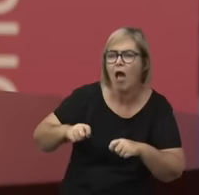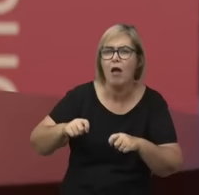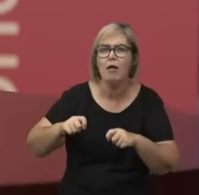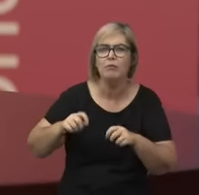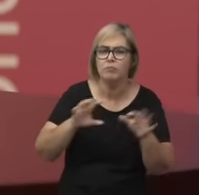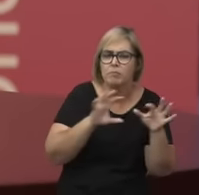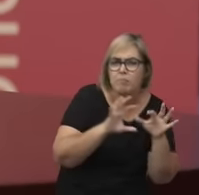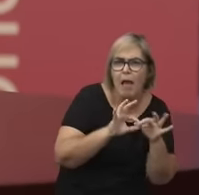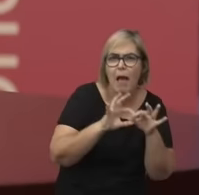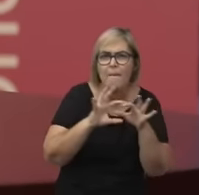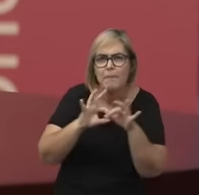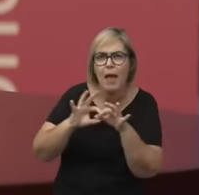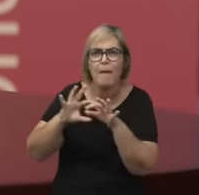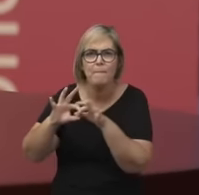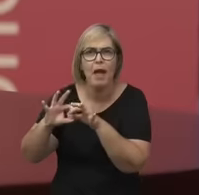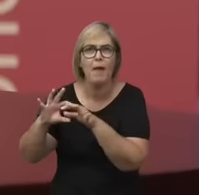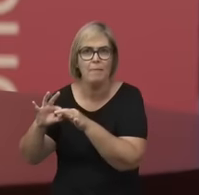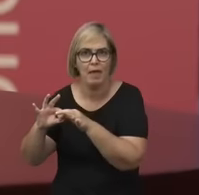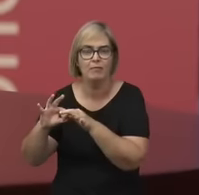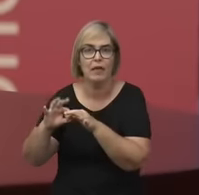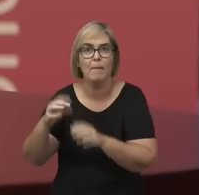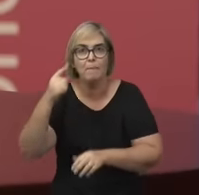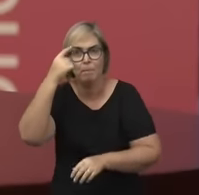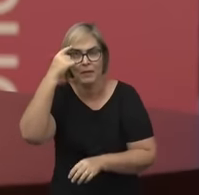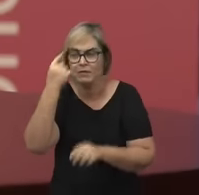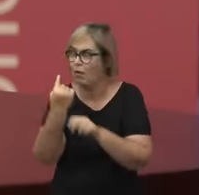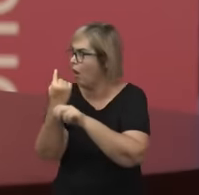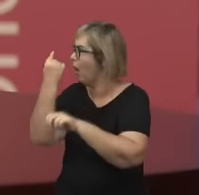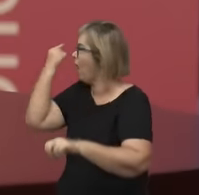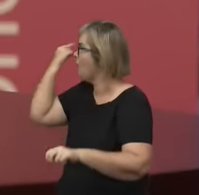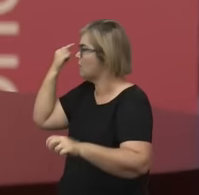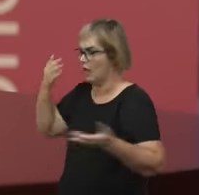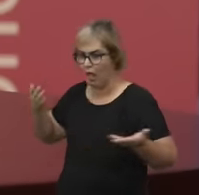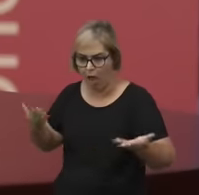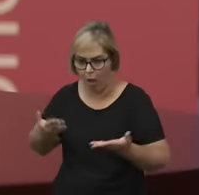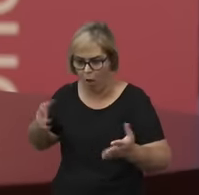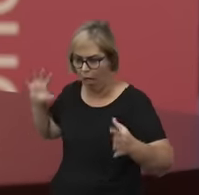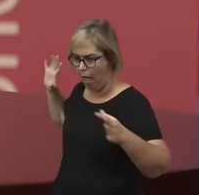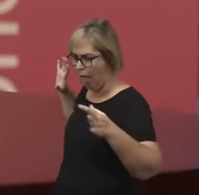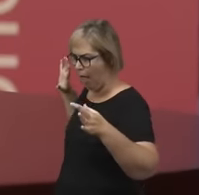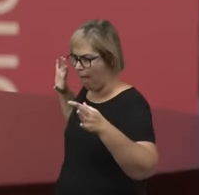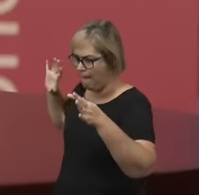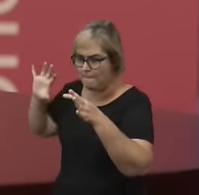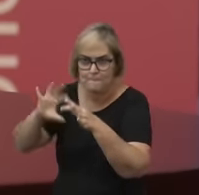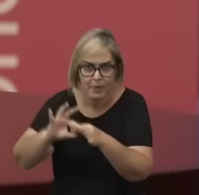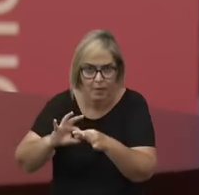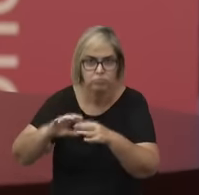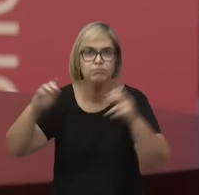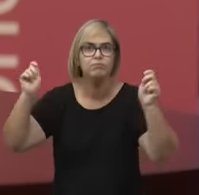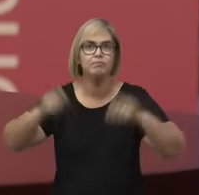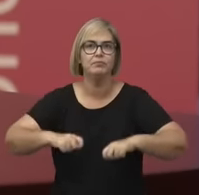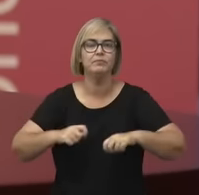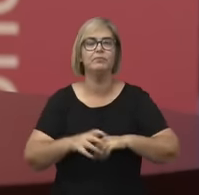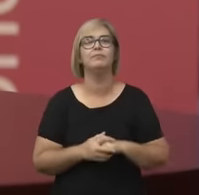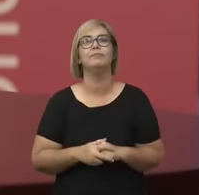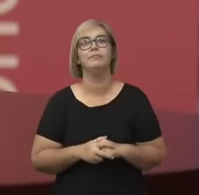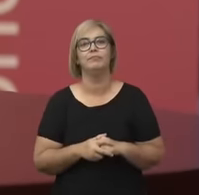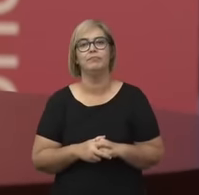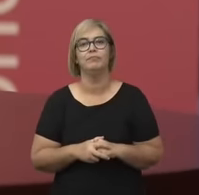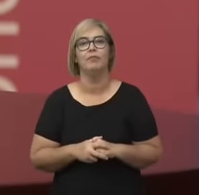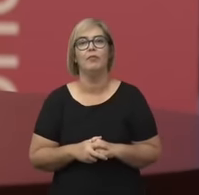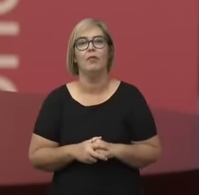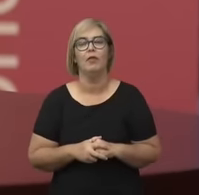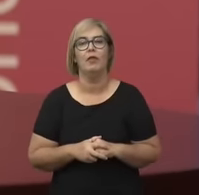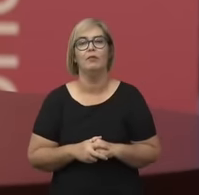presente. E esse é o passado, esse conjunto de condições de possibilidade do nosso momento presente. E aí,